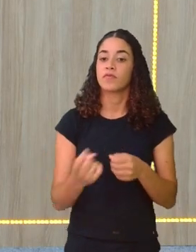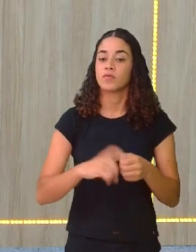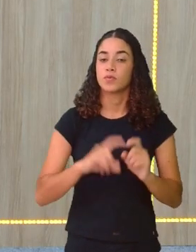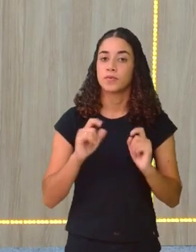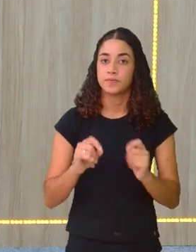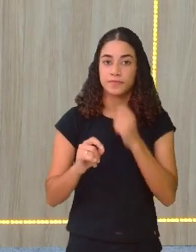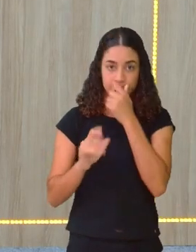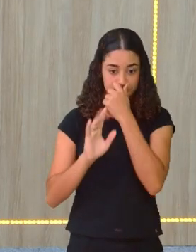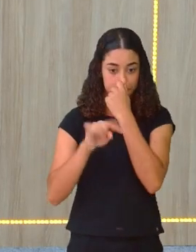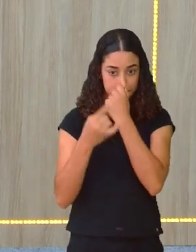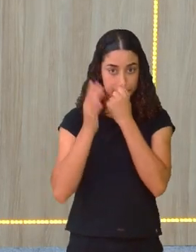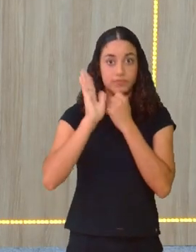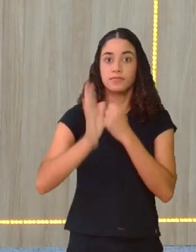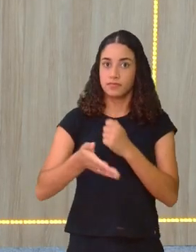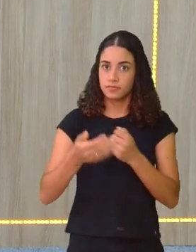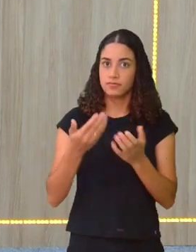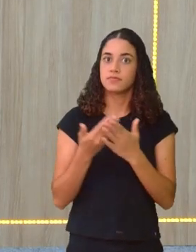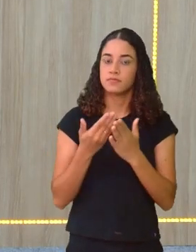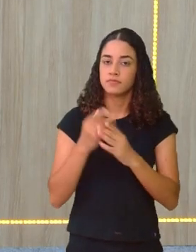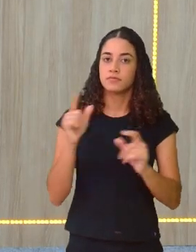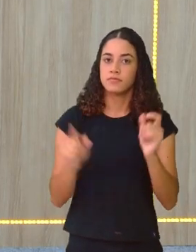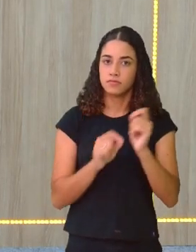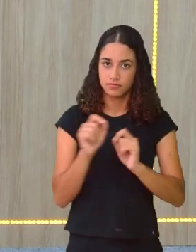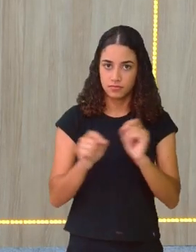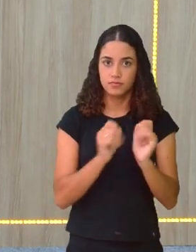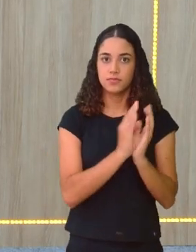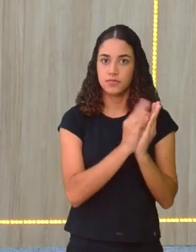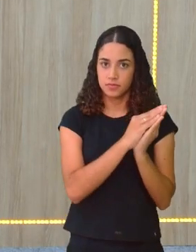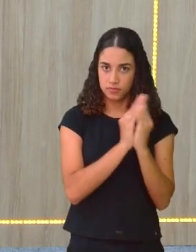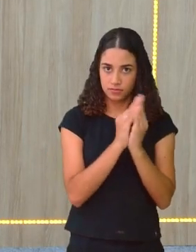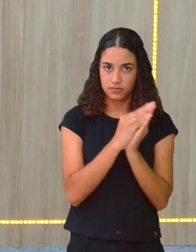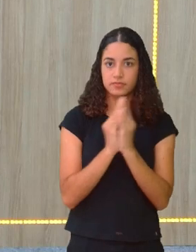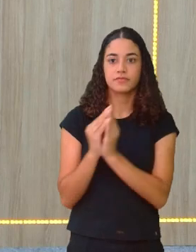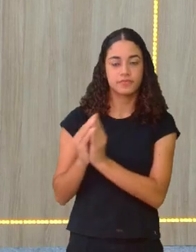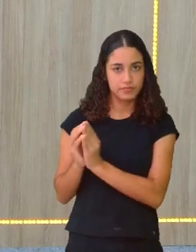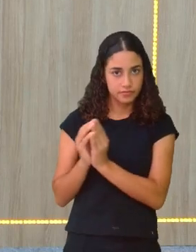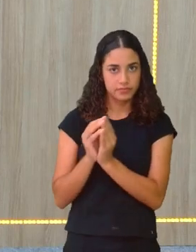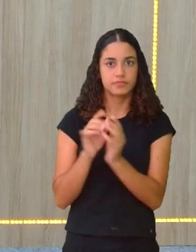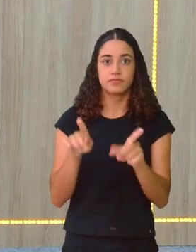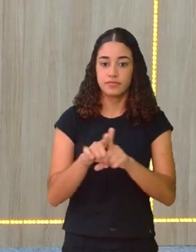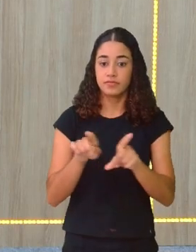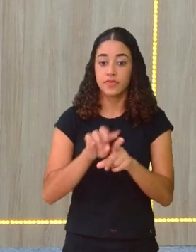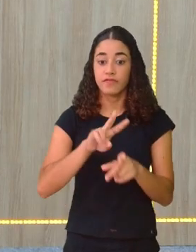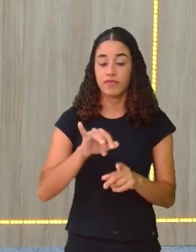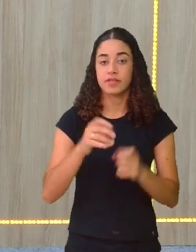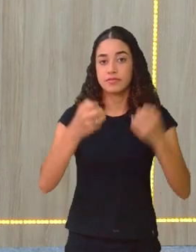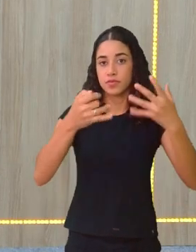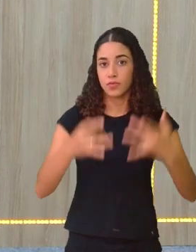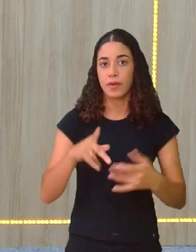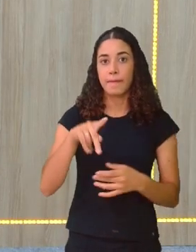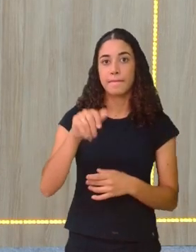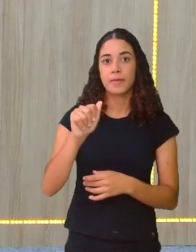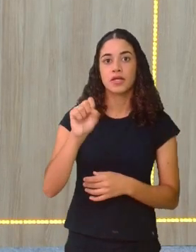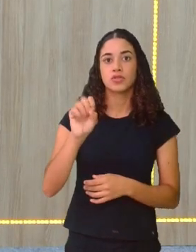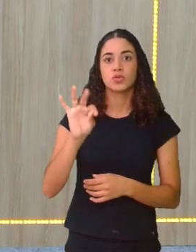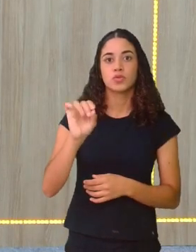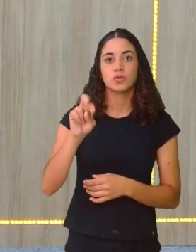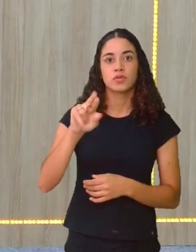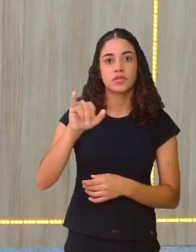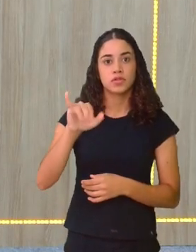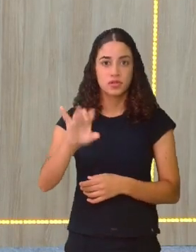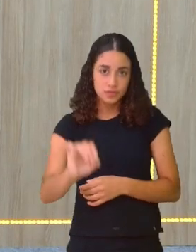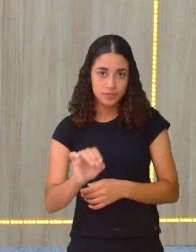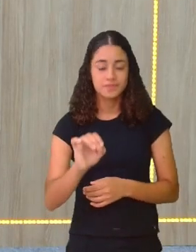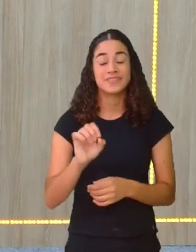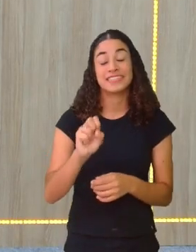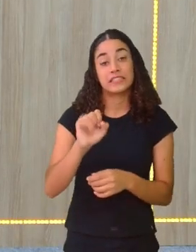gente trabalhou já o pré-exépio, né? Na aula passada. E hoje a gente vai falar um pouco sobre o pastoria, sobre o reisardo. E a gente, se